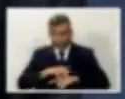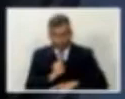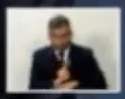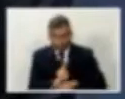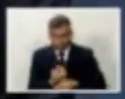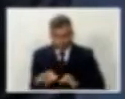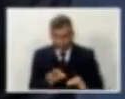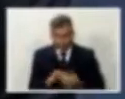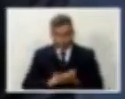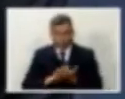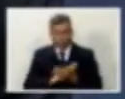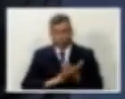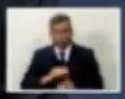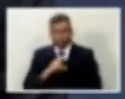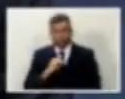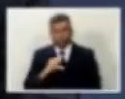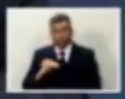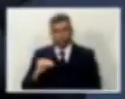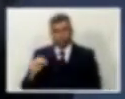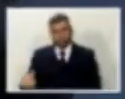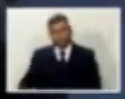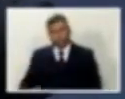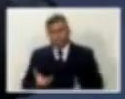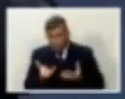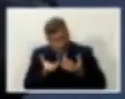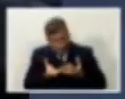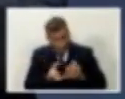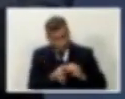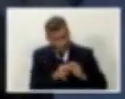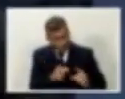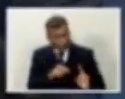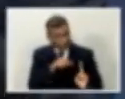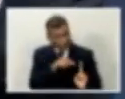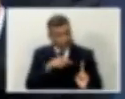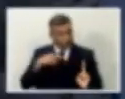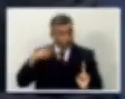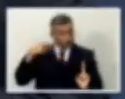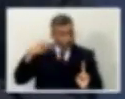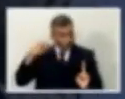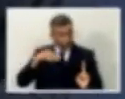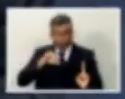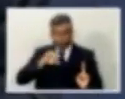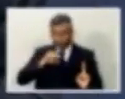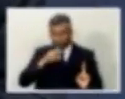queria lá, estou à disposição para fazer esse debate, a hora que quiser, vereador João Jorge, mas queria colocar essas considerações.